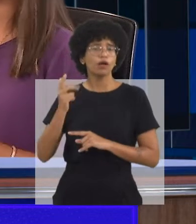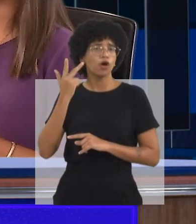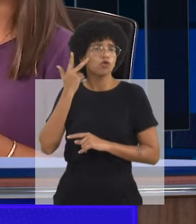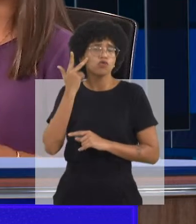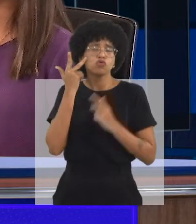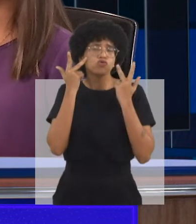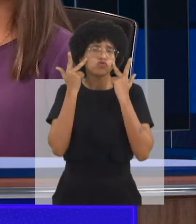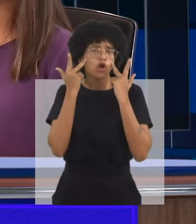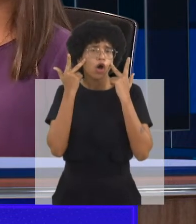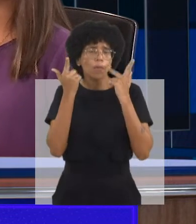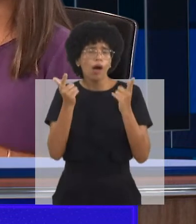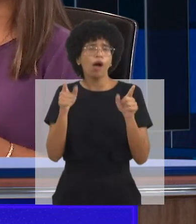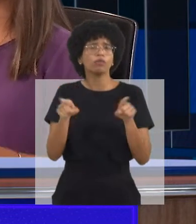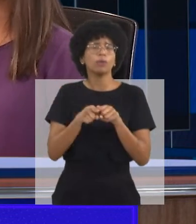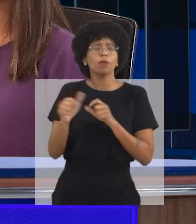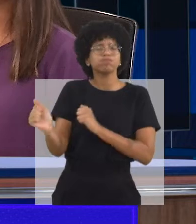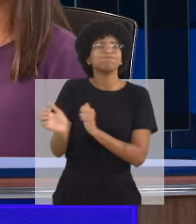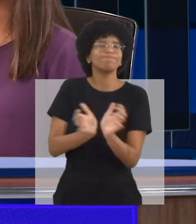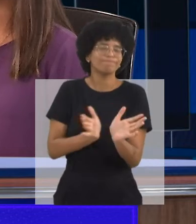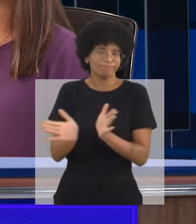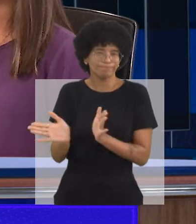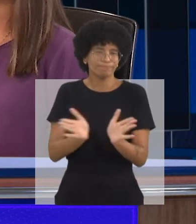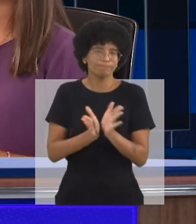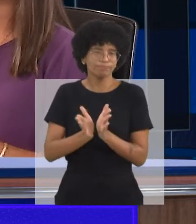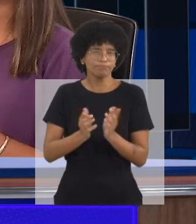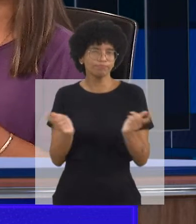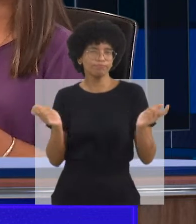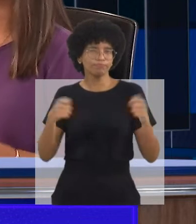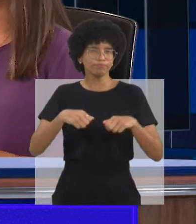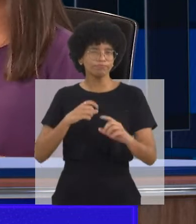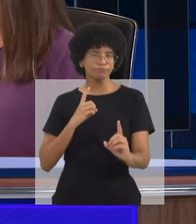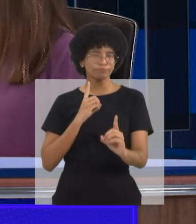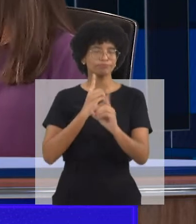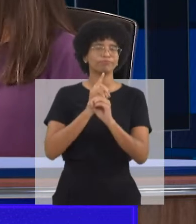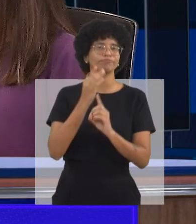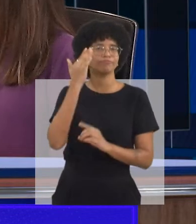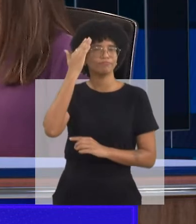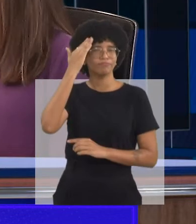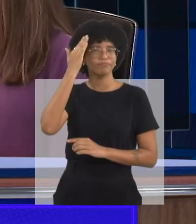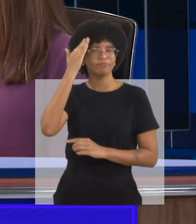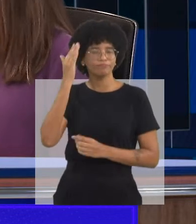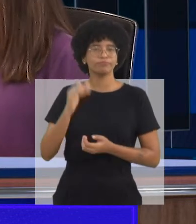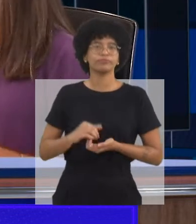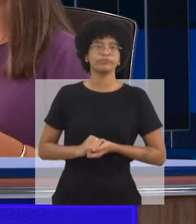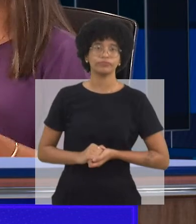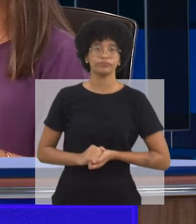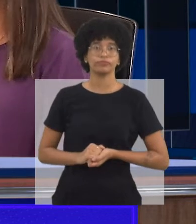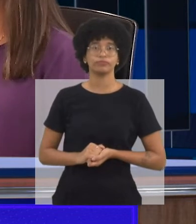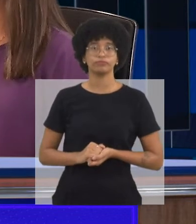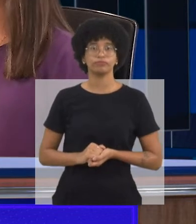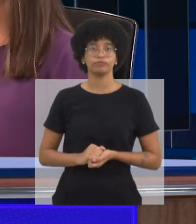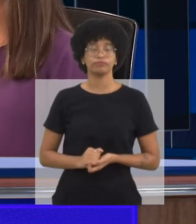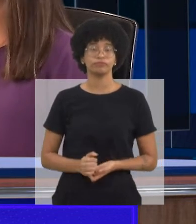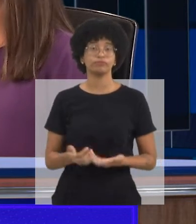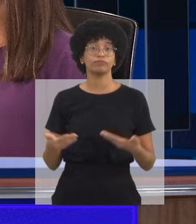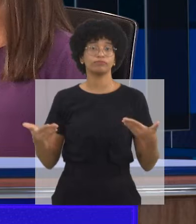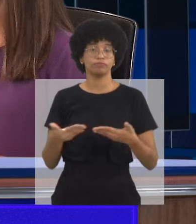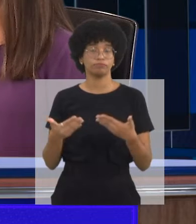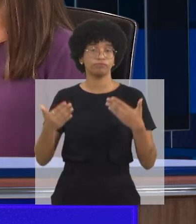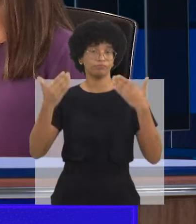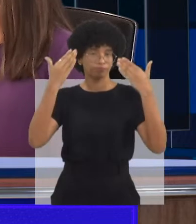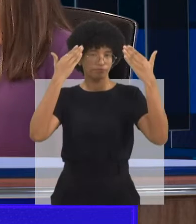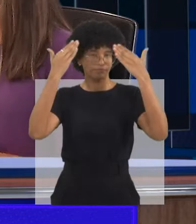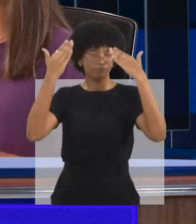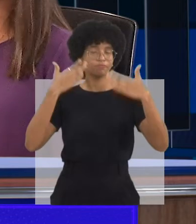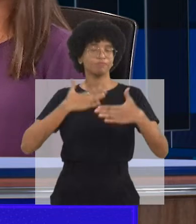pessoas, vários famosos que assumiram os filhos, que expõem os filhos e mostram uma rotina.